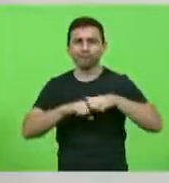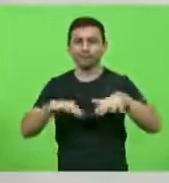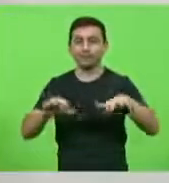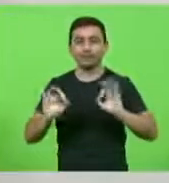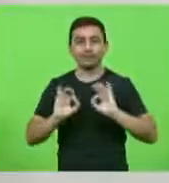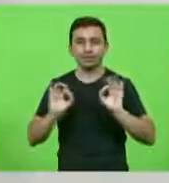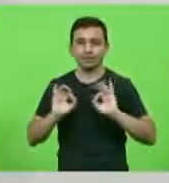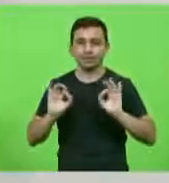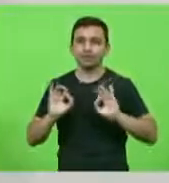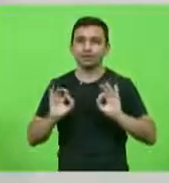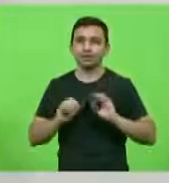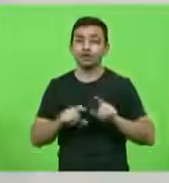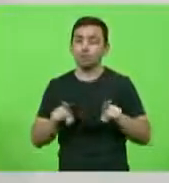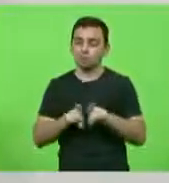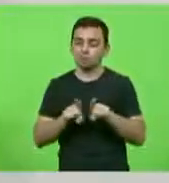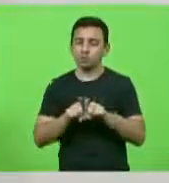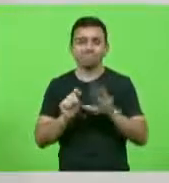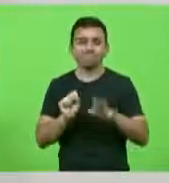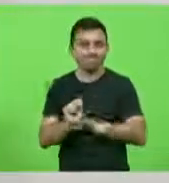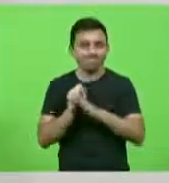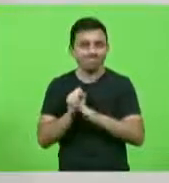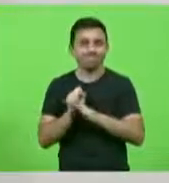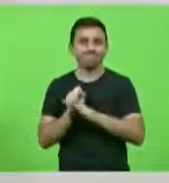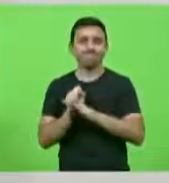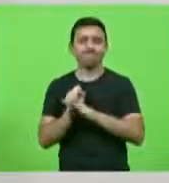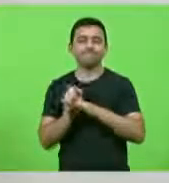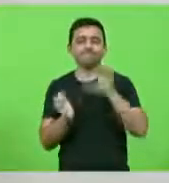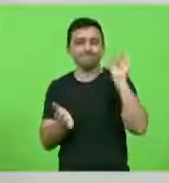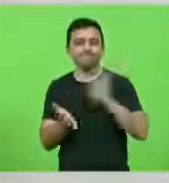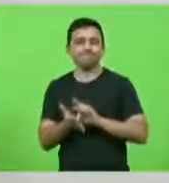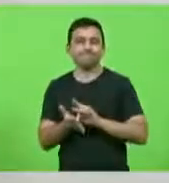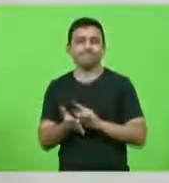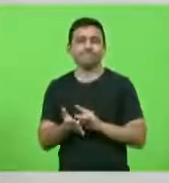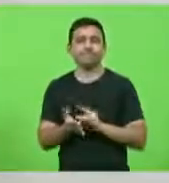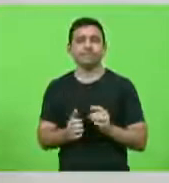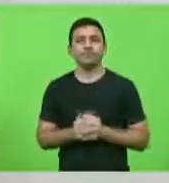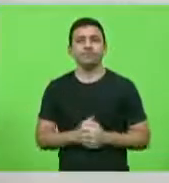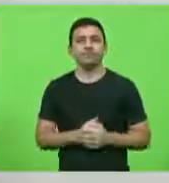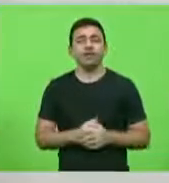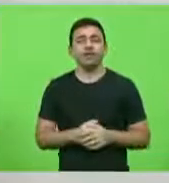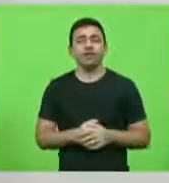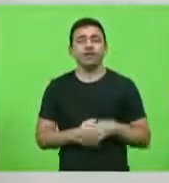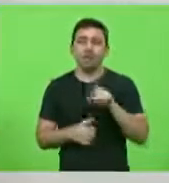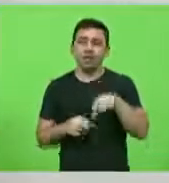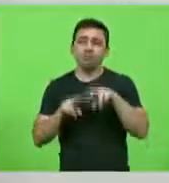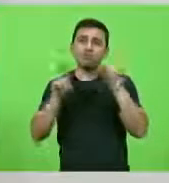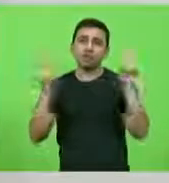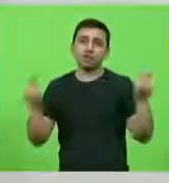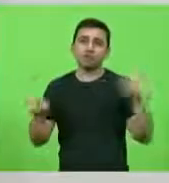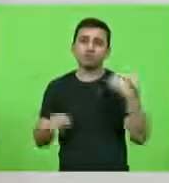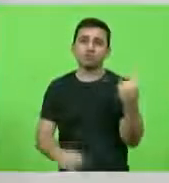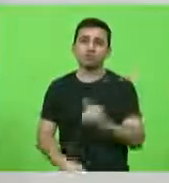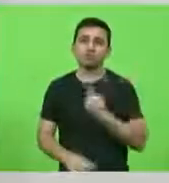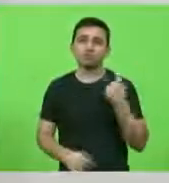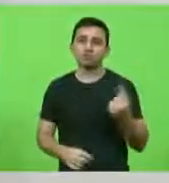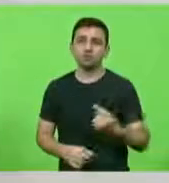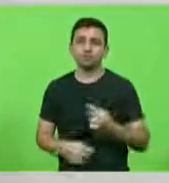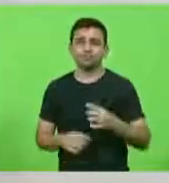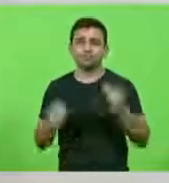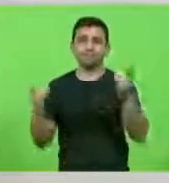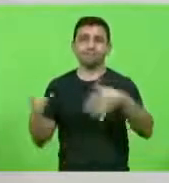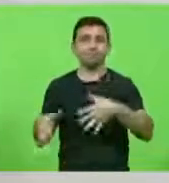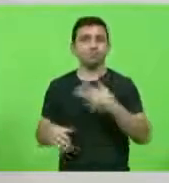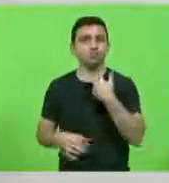garantir a segurança. Aliás, esse é um dos temas que nós não podemos abandonar.